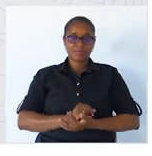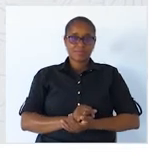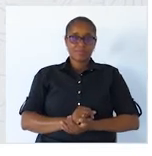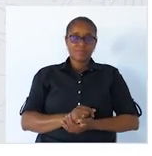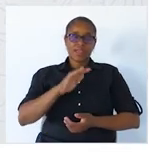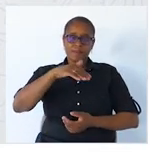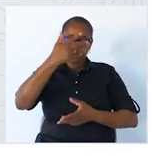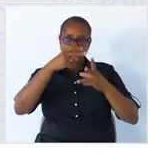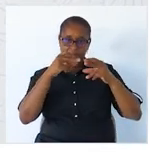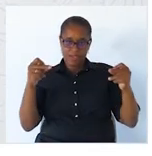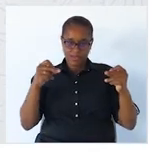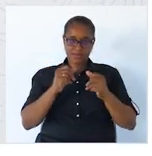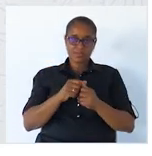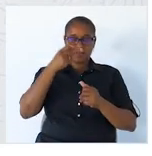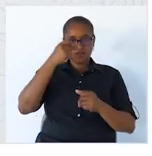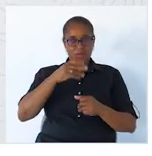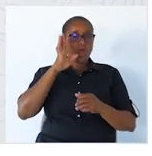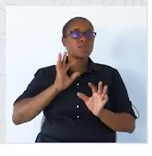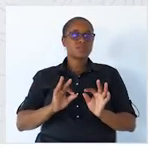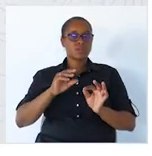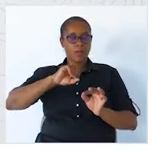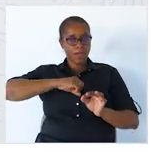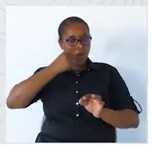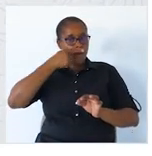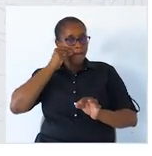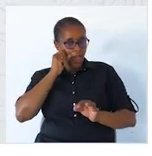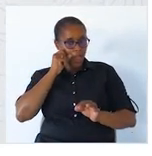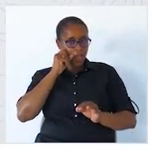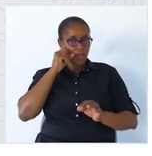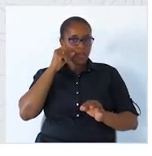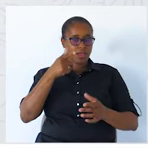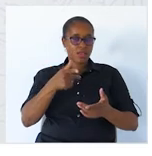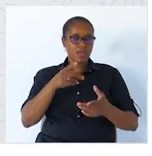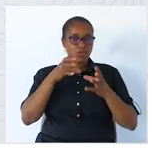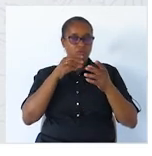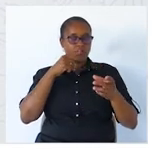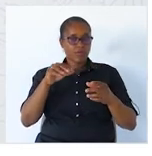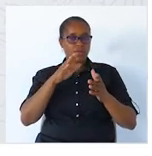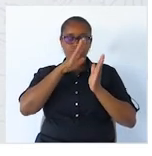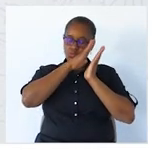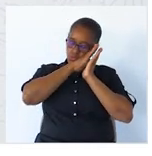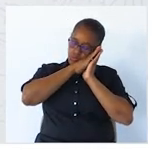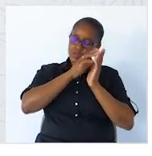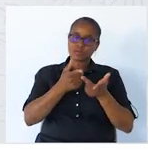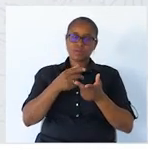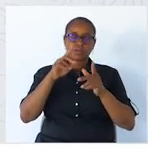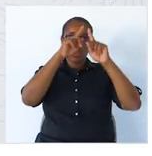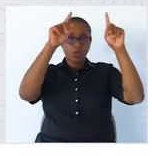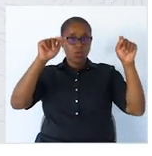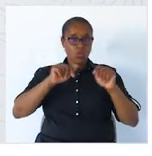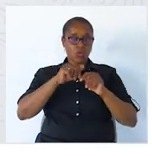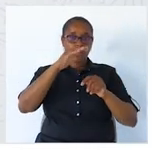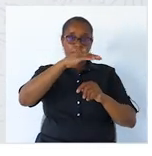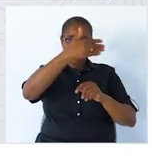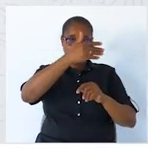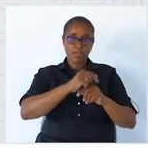A primeira frase ficou assim. O meu pai, núcleo verbal, adormeceu. Vejam, na coluna, na primeira